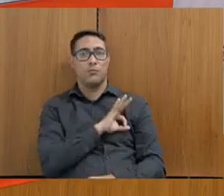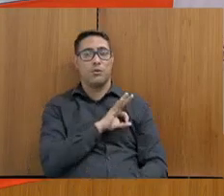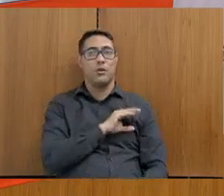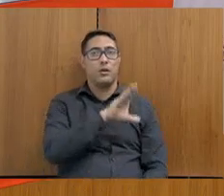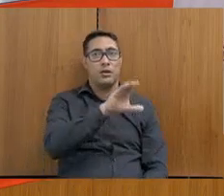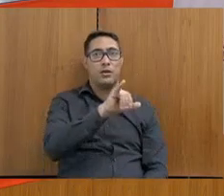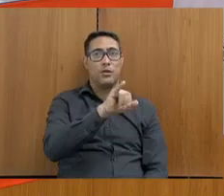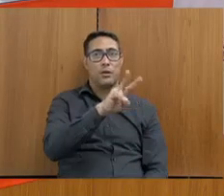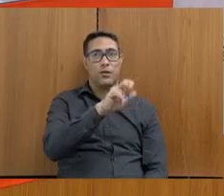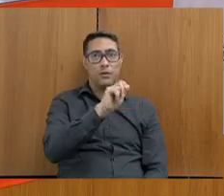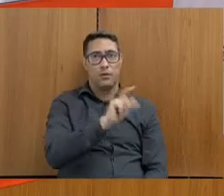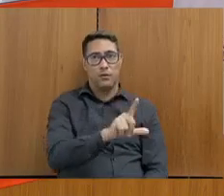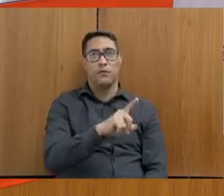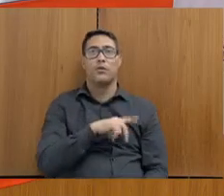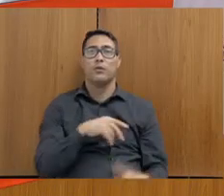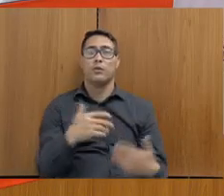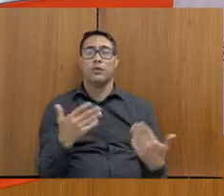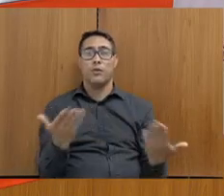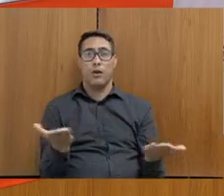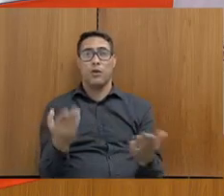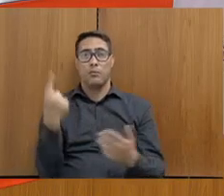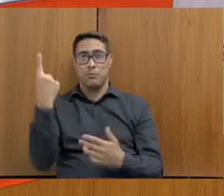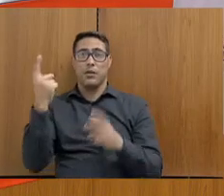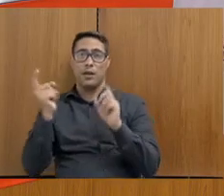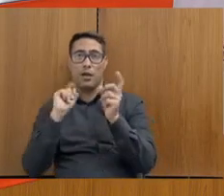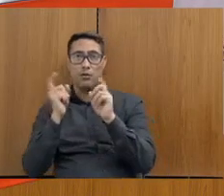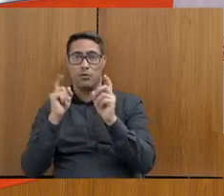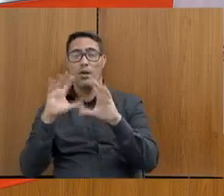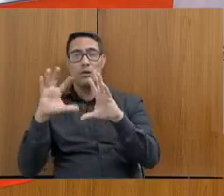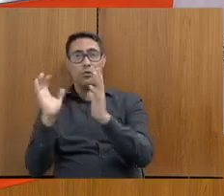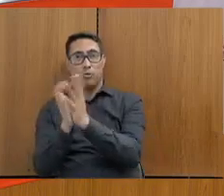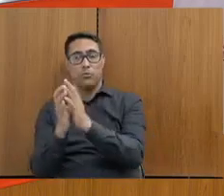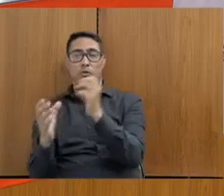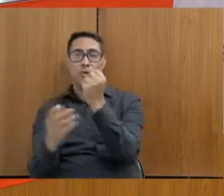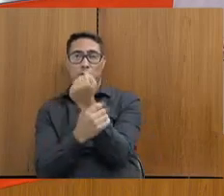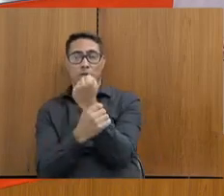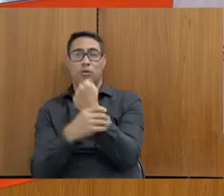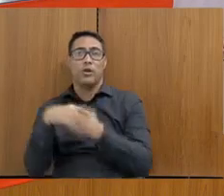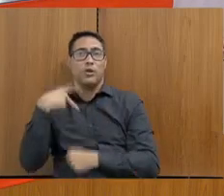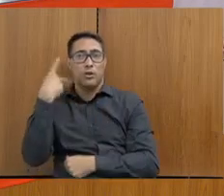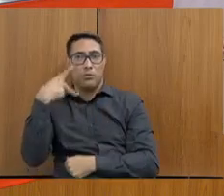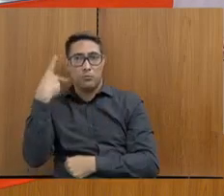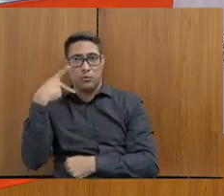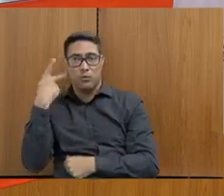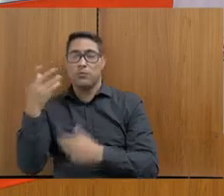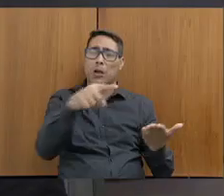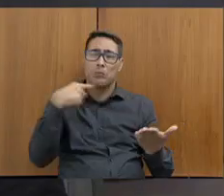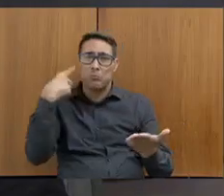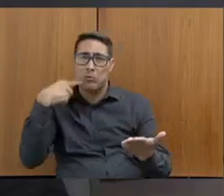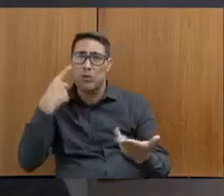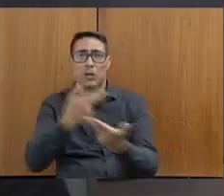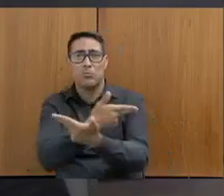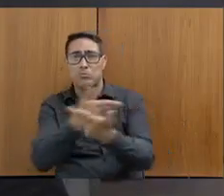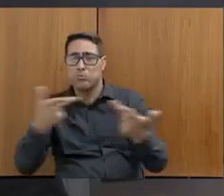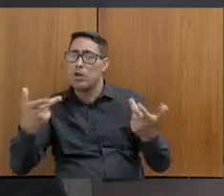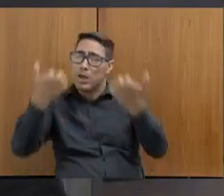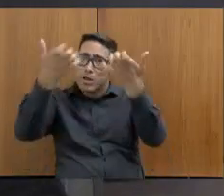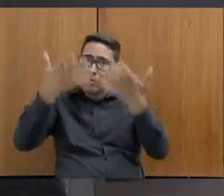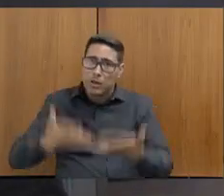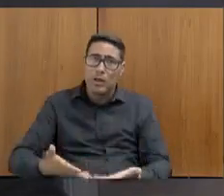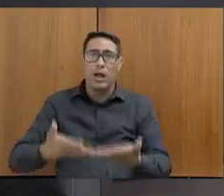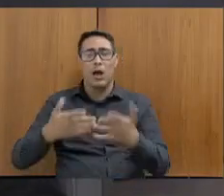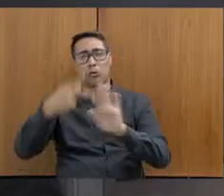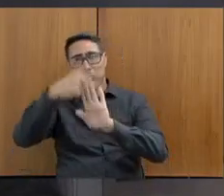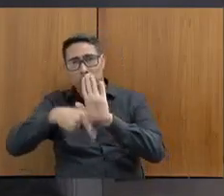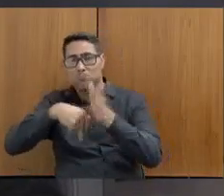Então, eu declaro suspensa a primeira reunião das Comissões de Segurança Pública de Prevenção aos Alcraque e à Secretaria. Isso,